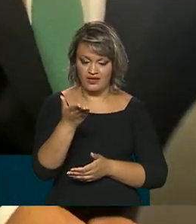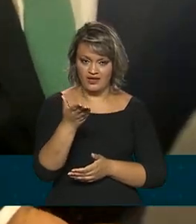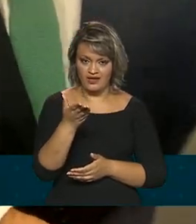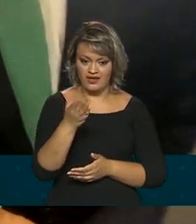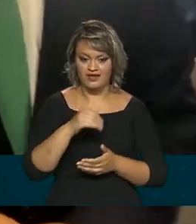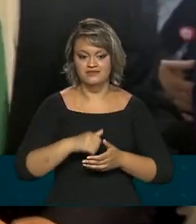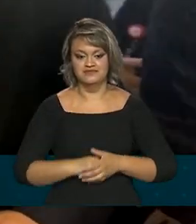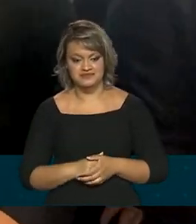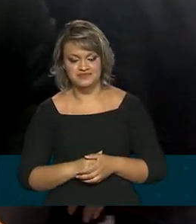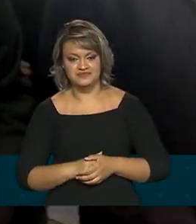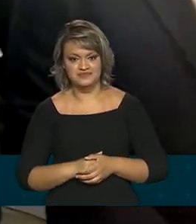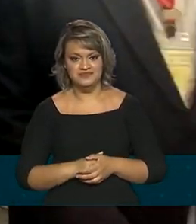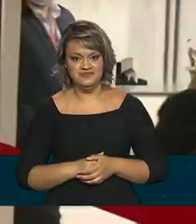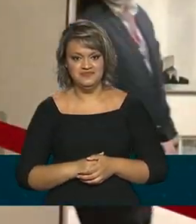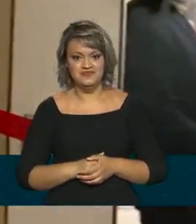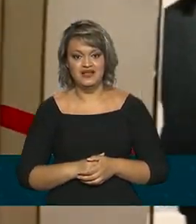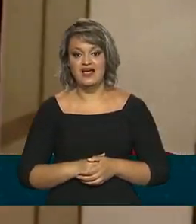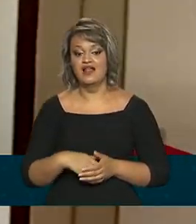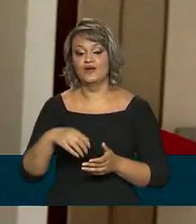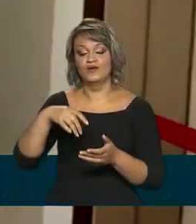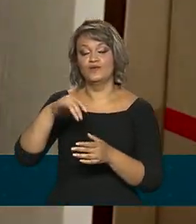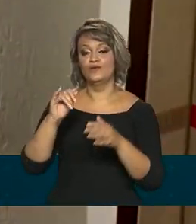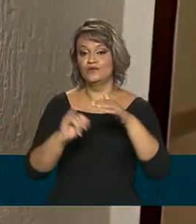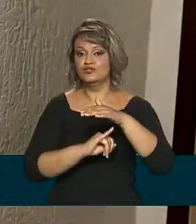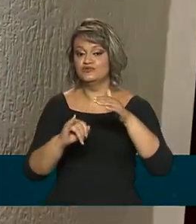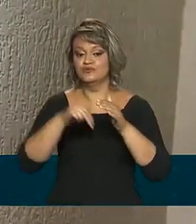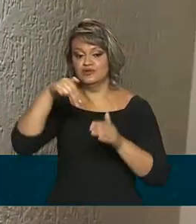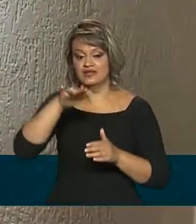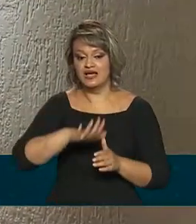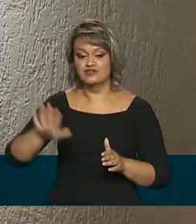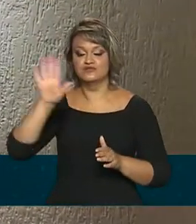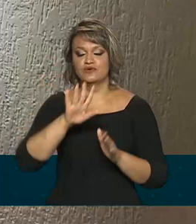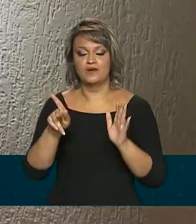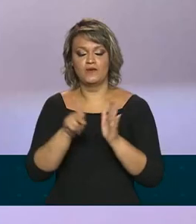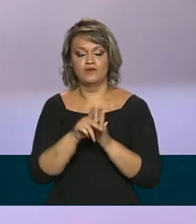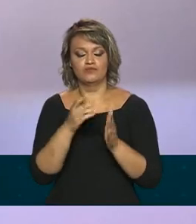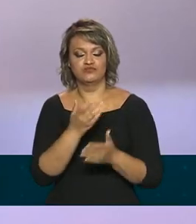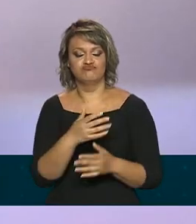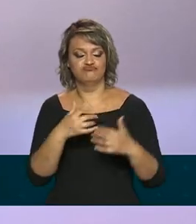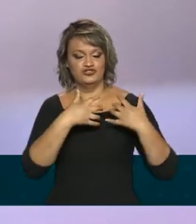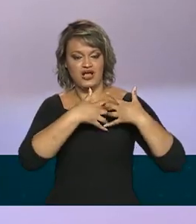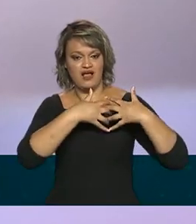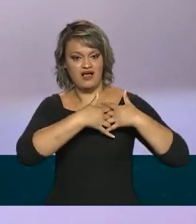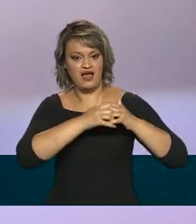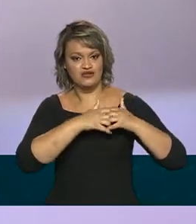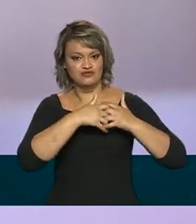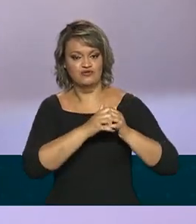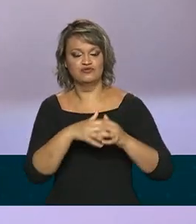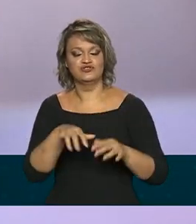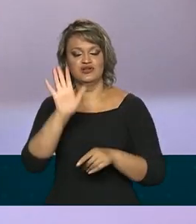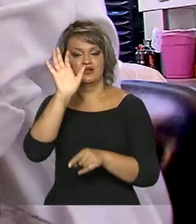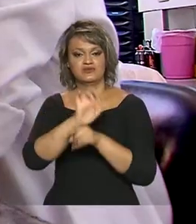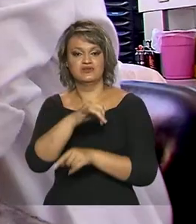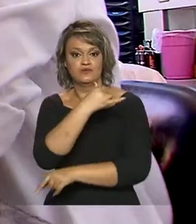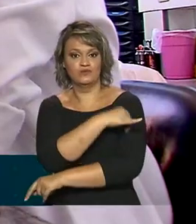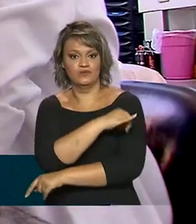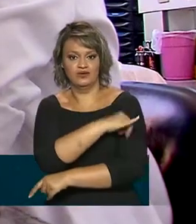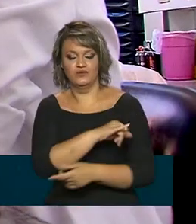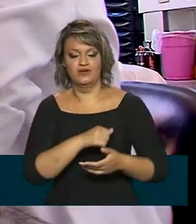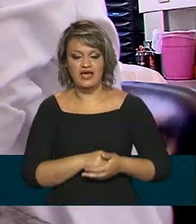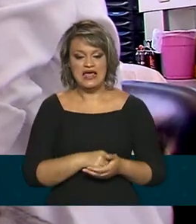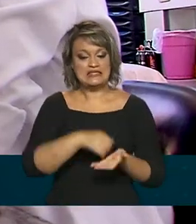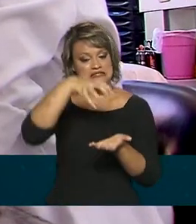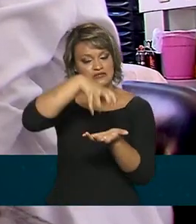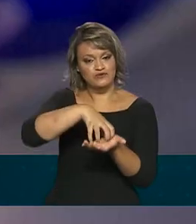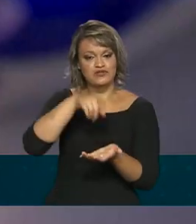Santos Cruz Filho, no Instituto Nacional de Cardiologia, no Rio de Janeiro. A unidade faz parte